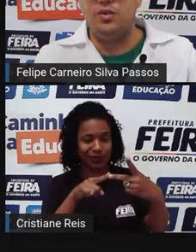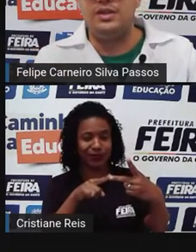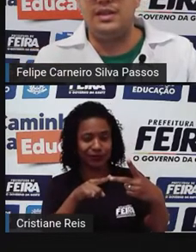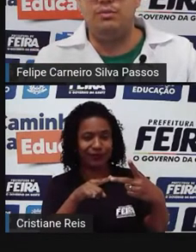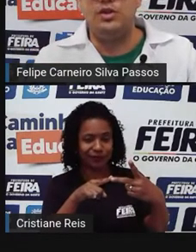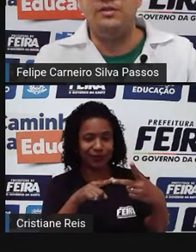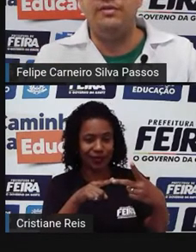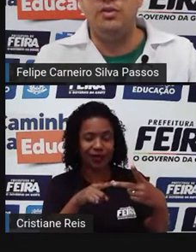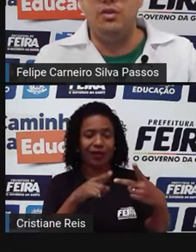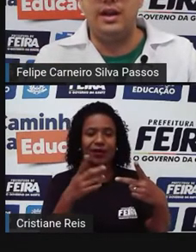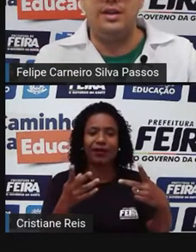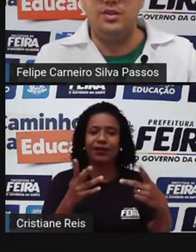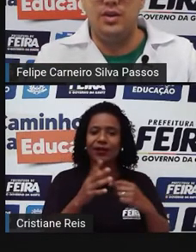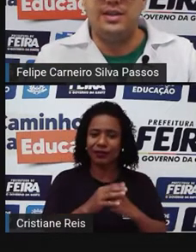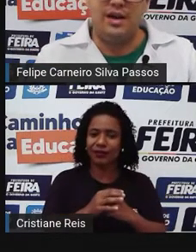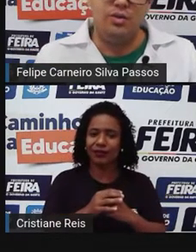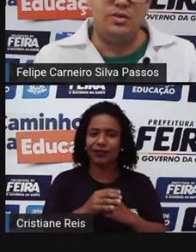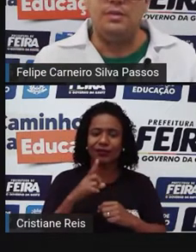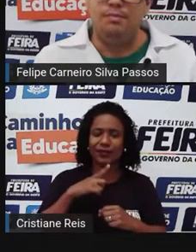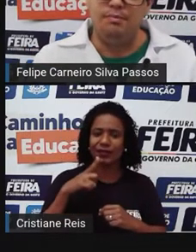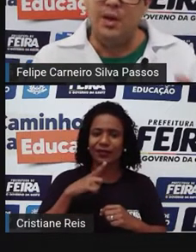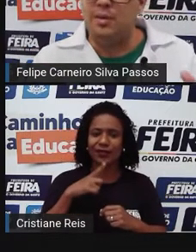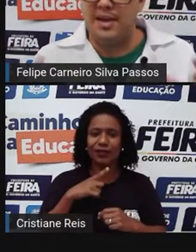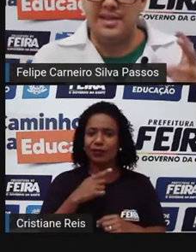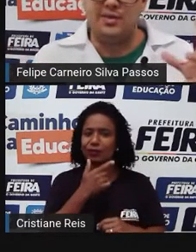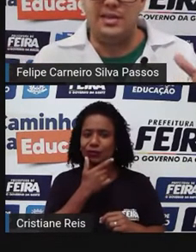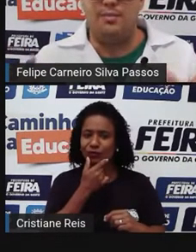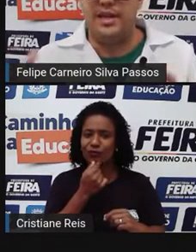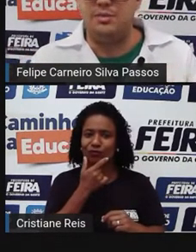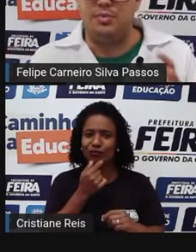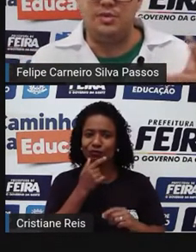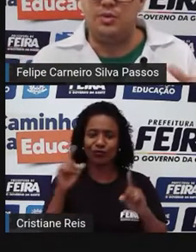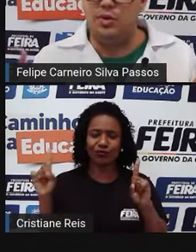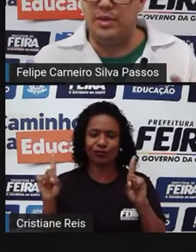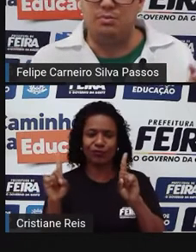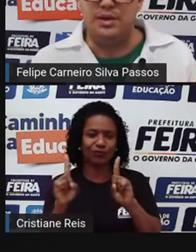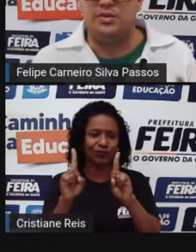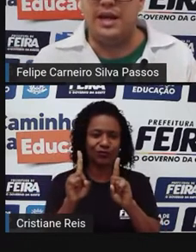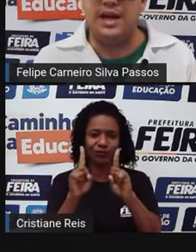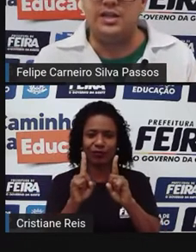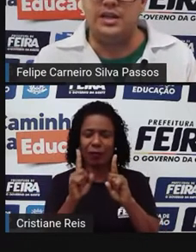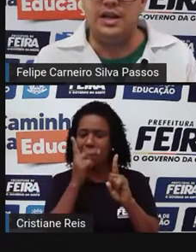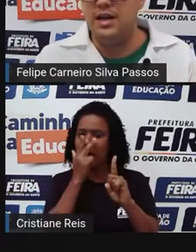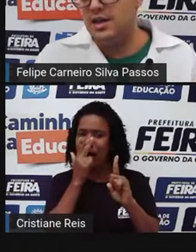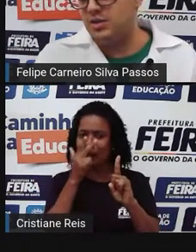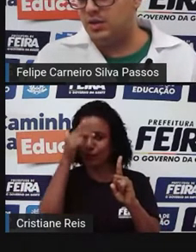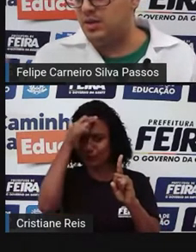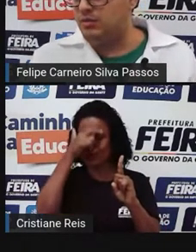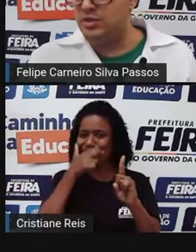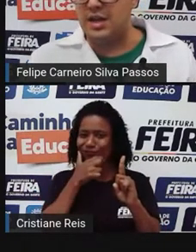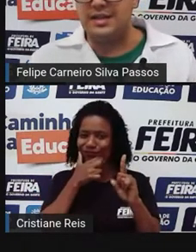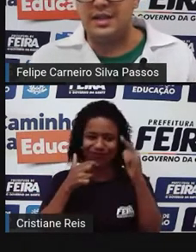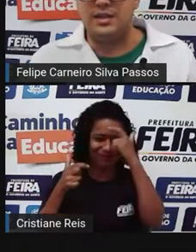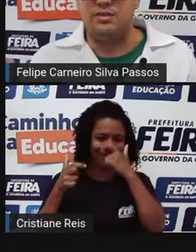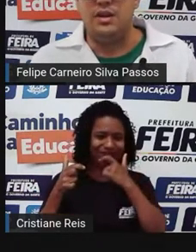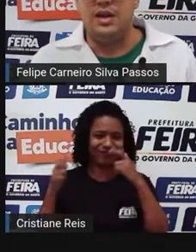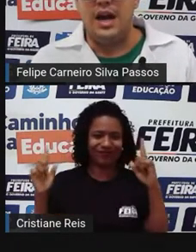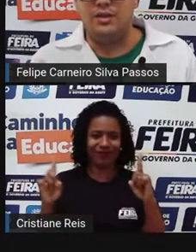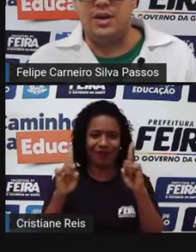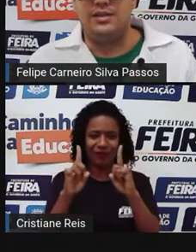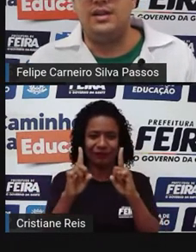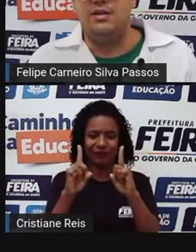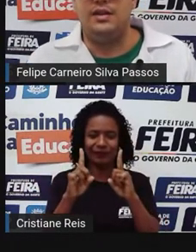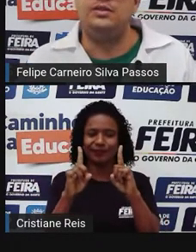Uma das coisas que motivou aqueles dois garotos que meio que pareciam ser a mesma pessoa, o mesmo personagem, né? Só que um tinha acesso